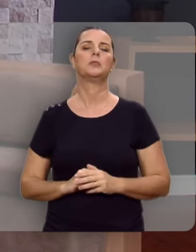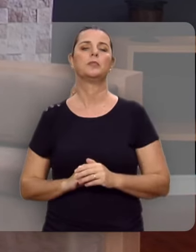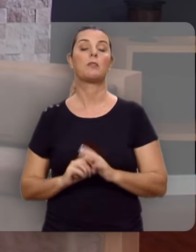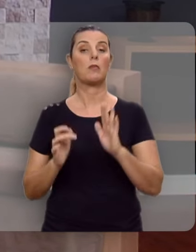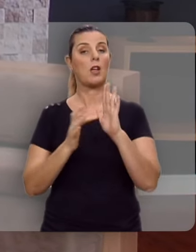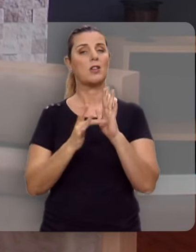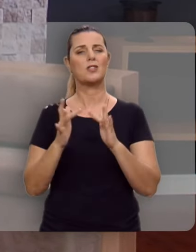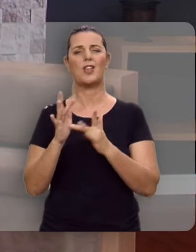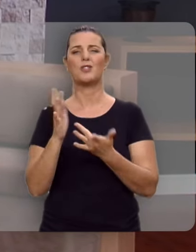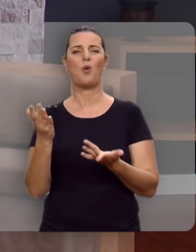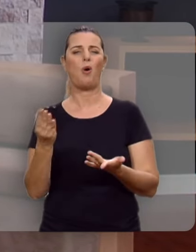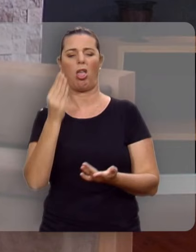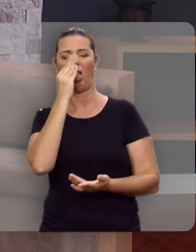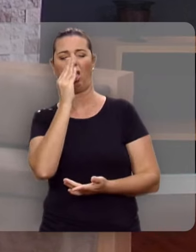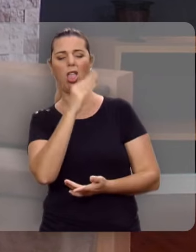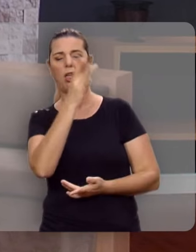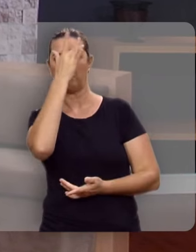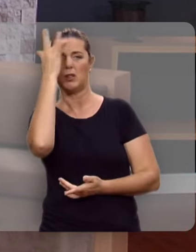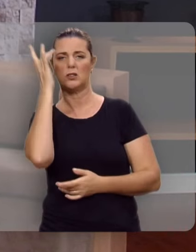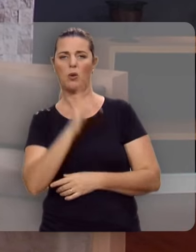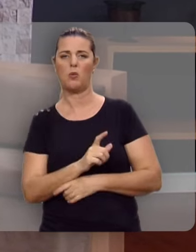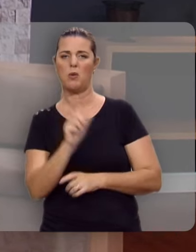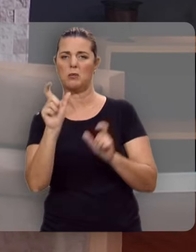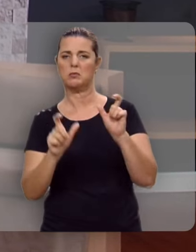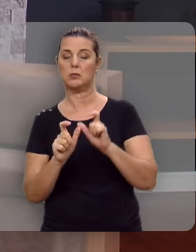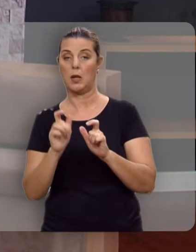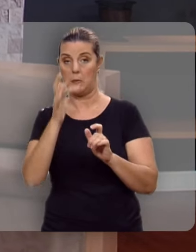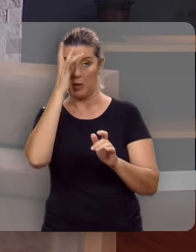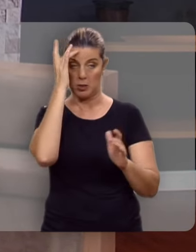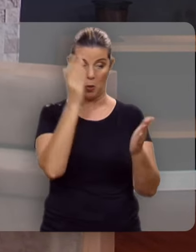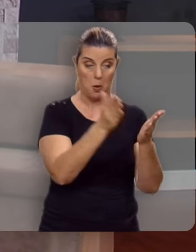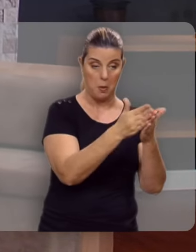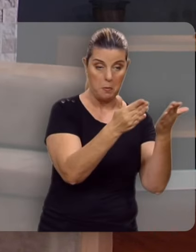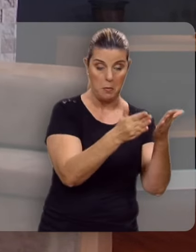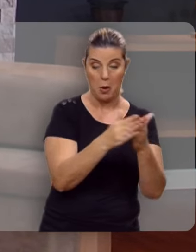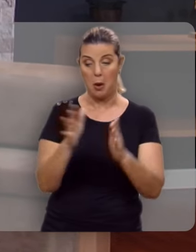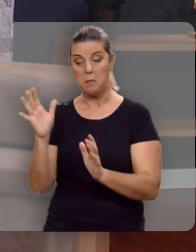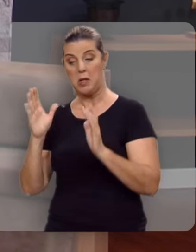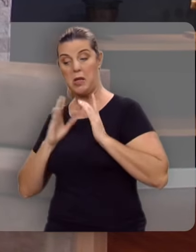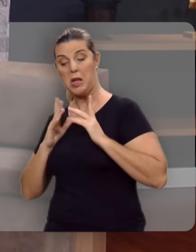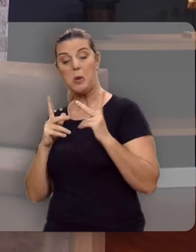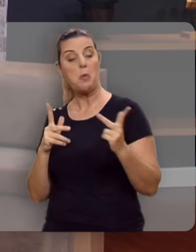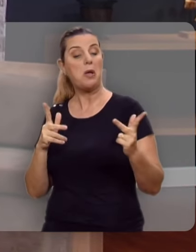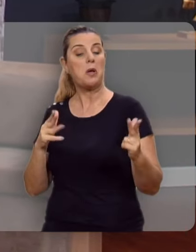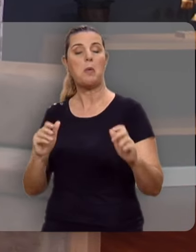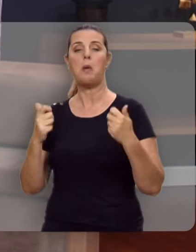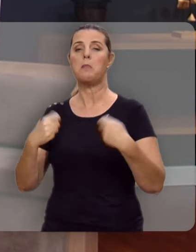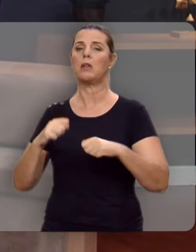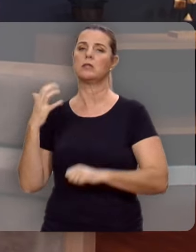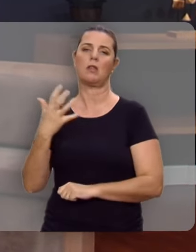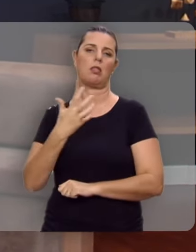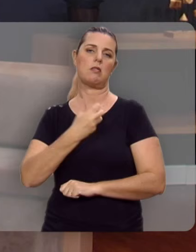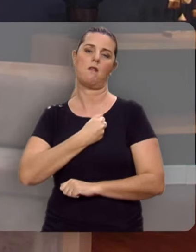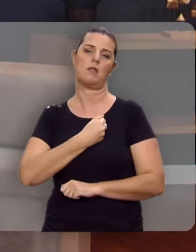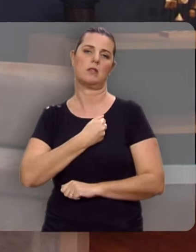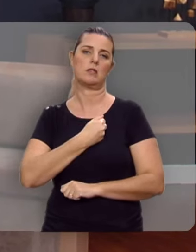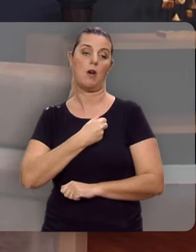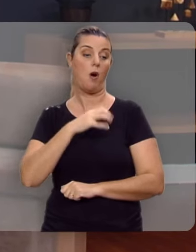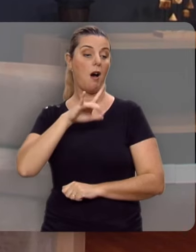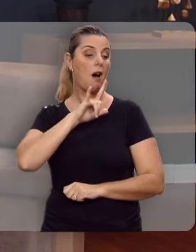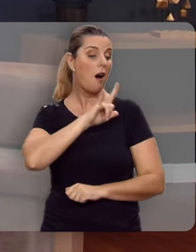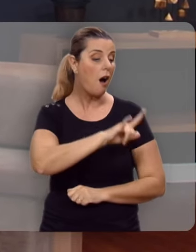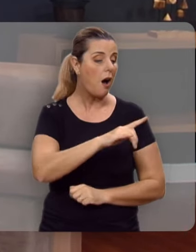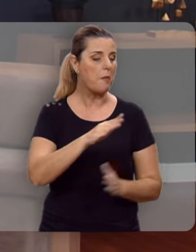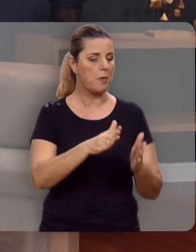Jesus não faz excepção de pessoas. O pobre e o rico precisam da salvação de igual modo. Ele ama o